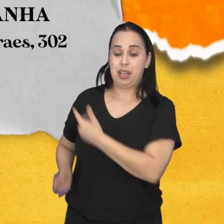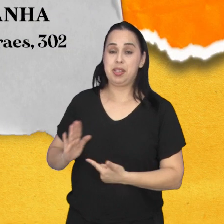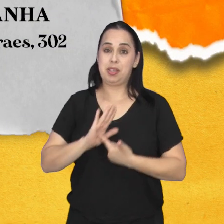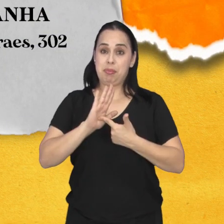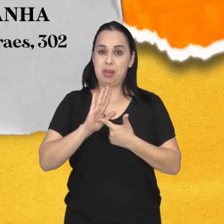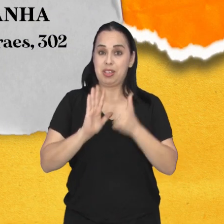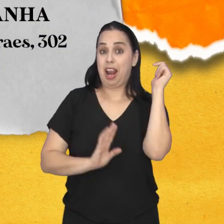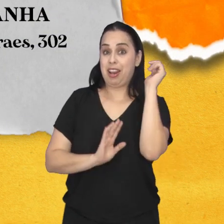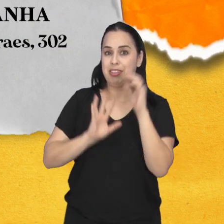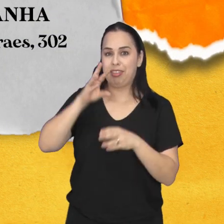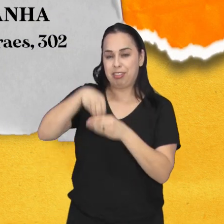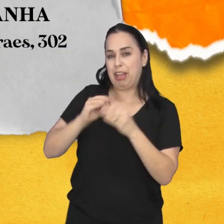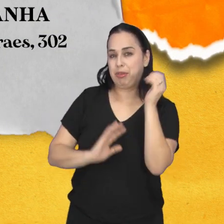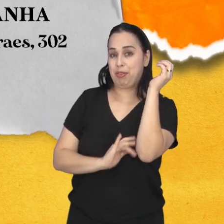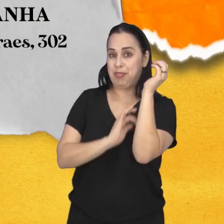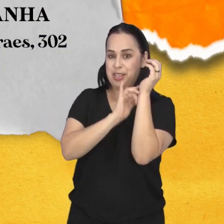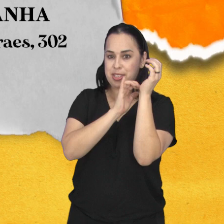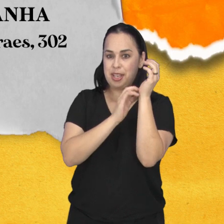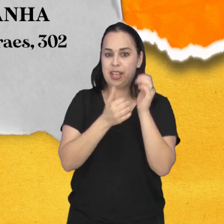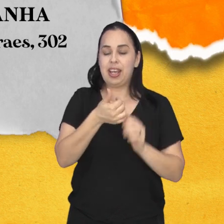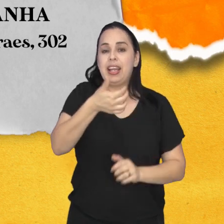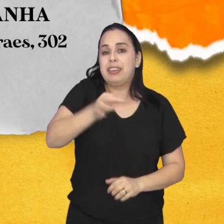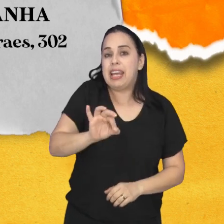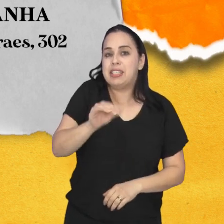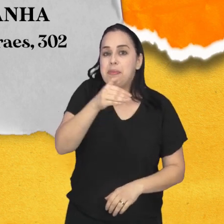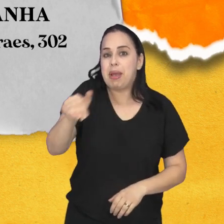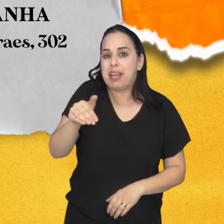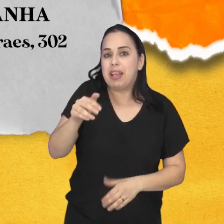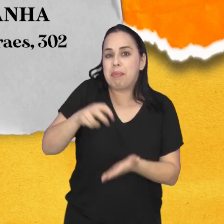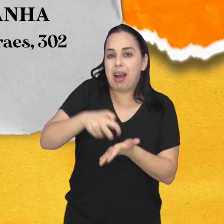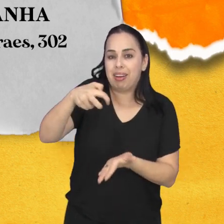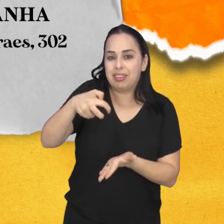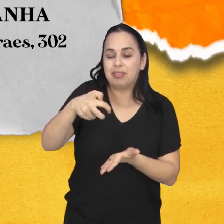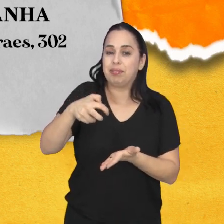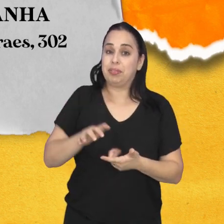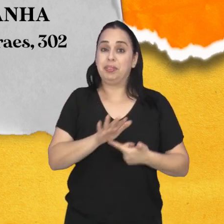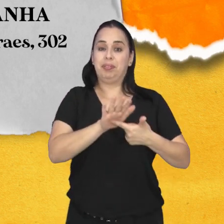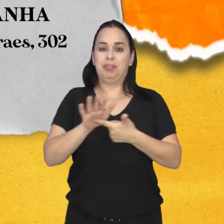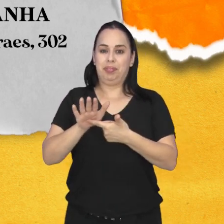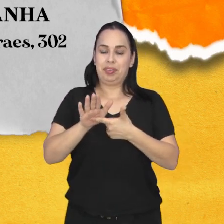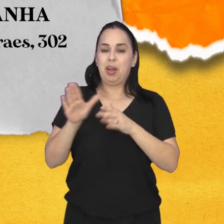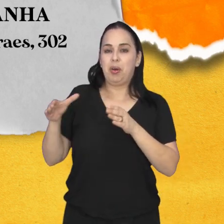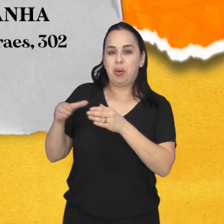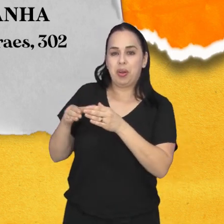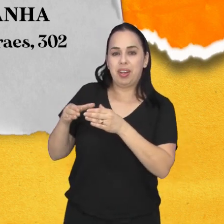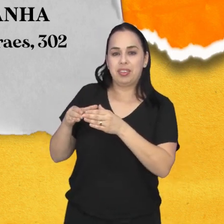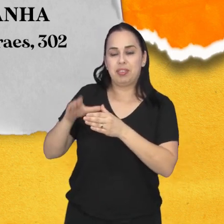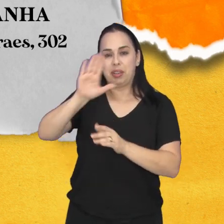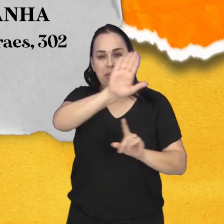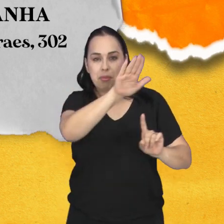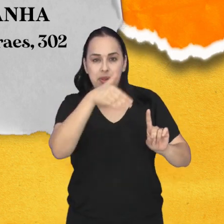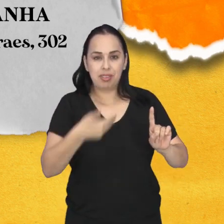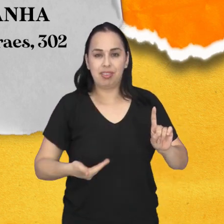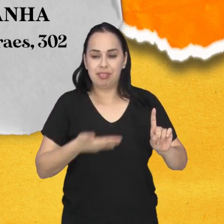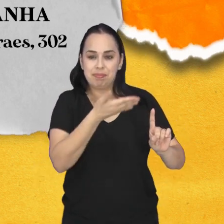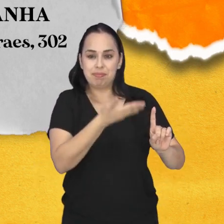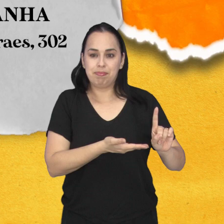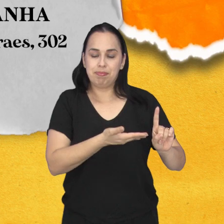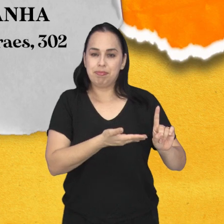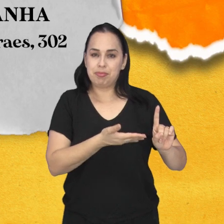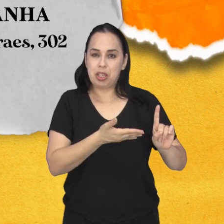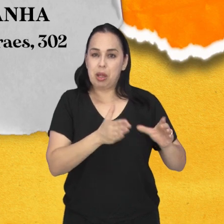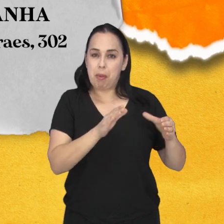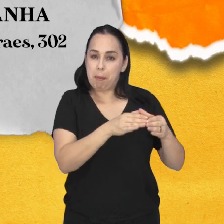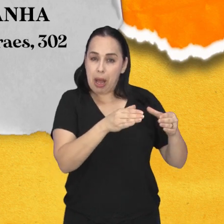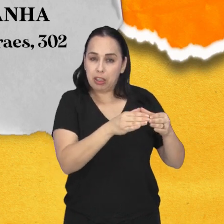Galena se apresenta no Parque Vicentina Aranha, às dez e meia da manhã. Nessa apresentação, o grupo faz uma homenagem a uma